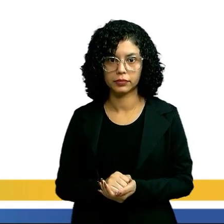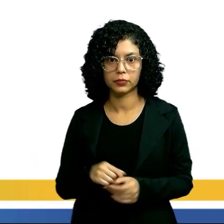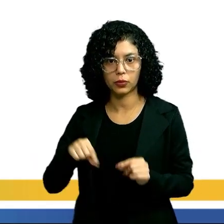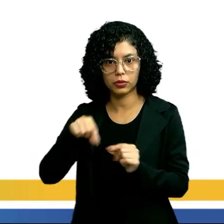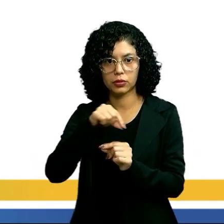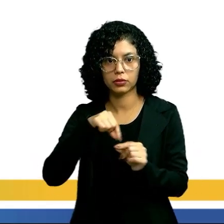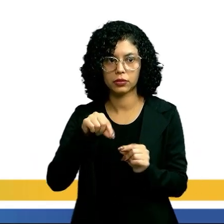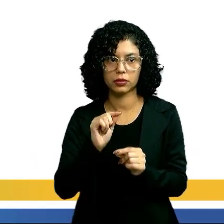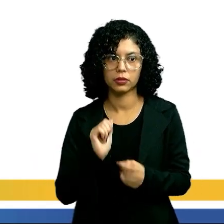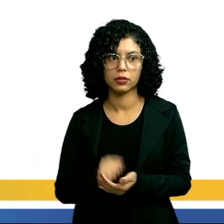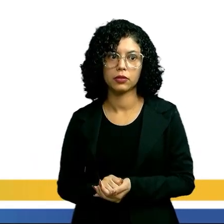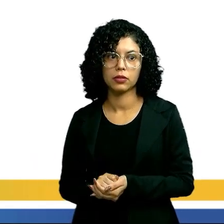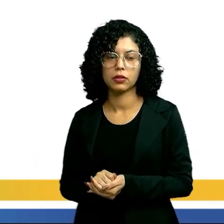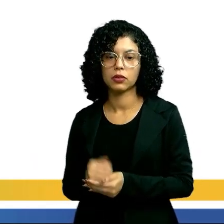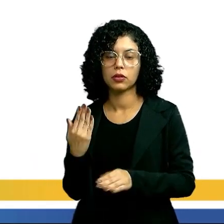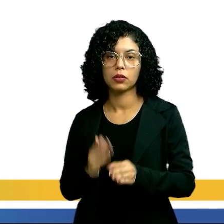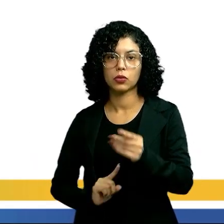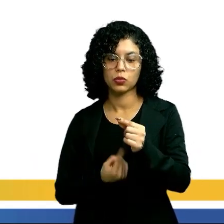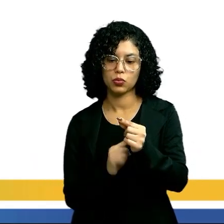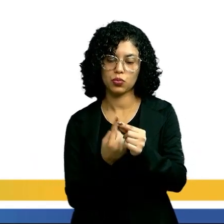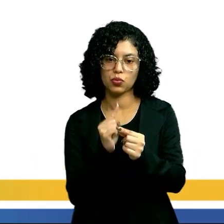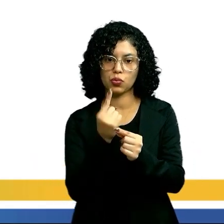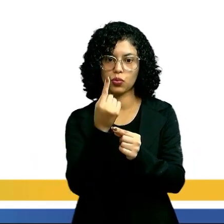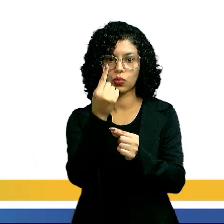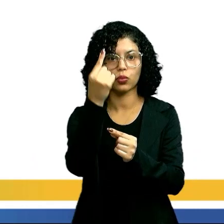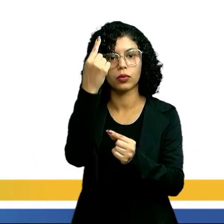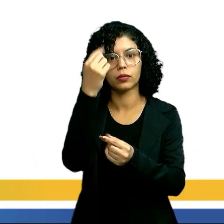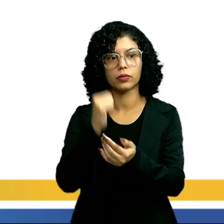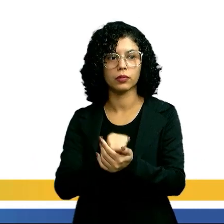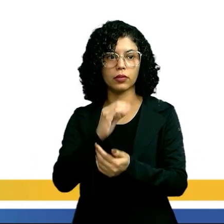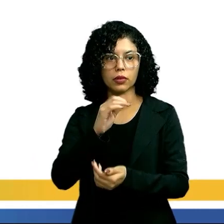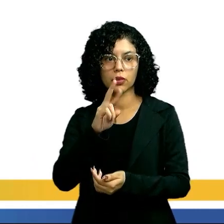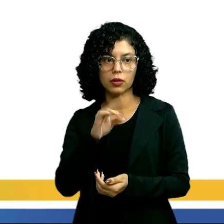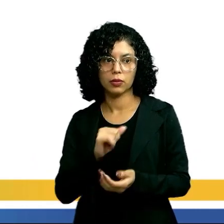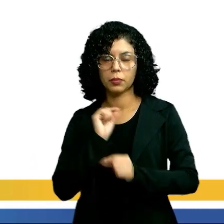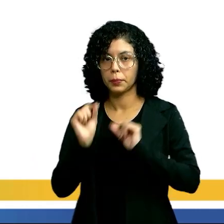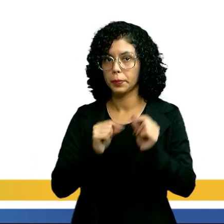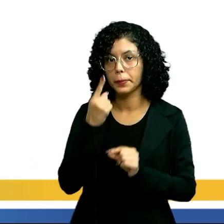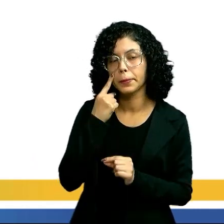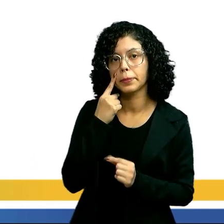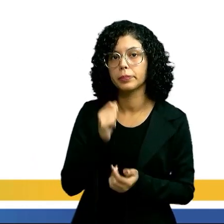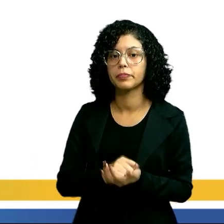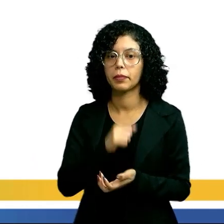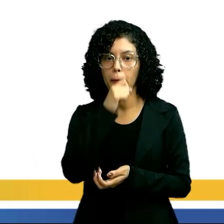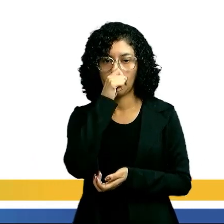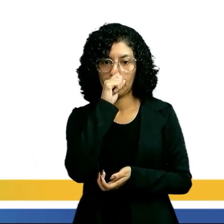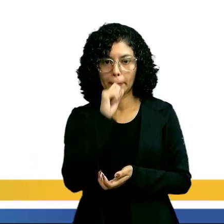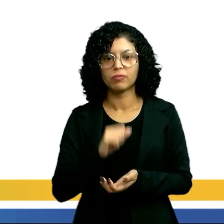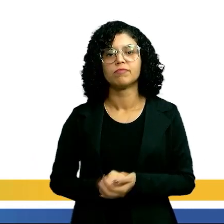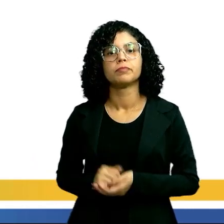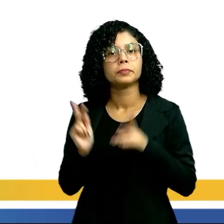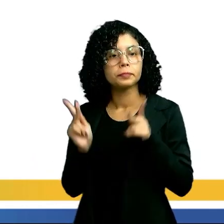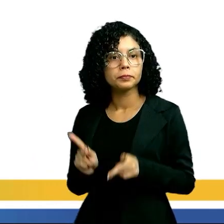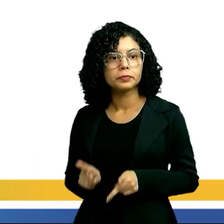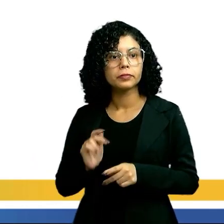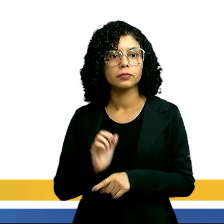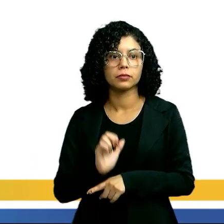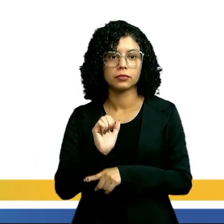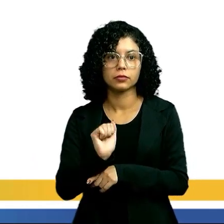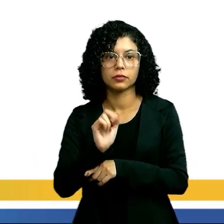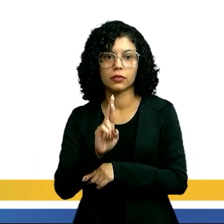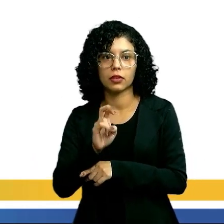garrafa e esses começam a subir em direção ao gargalo. Olha só, pessoal. Esse comportamento das